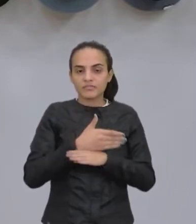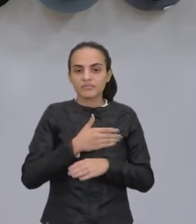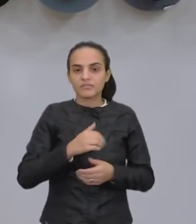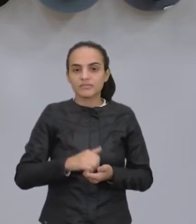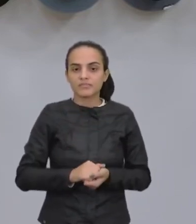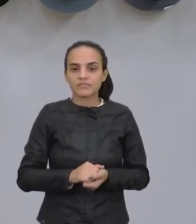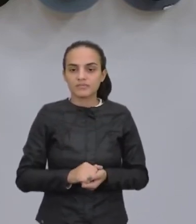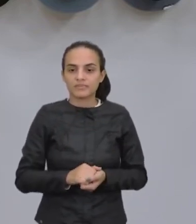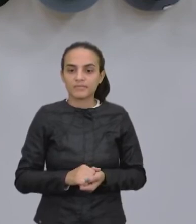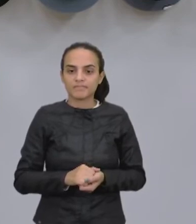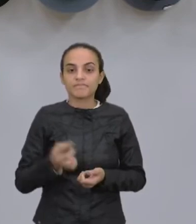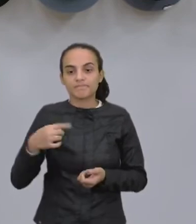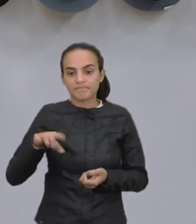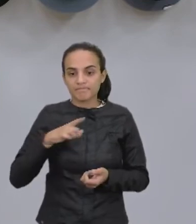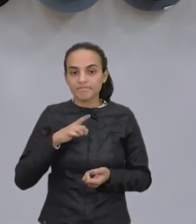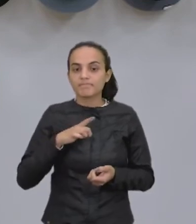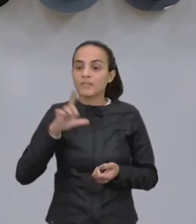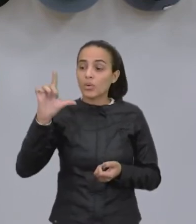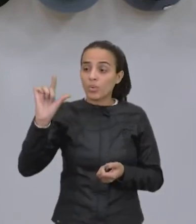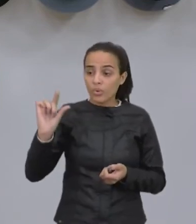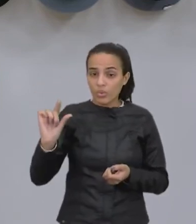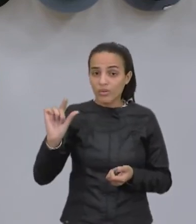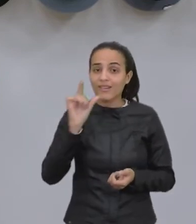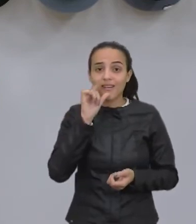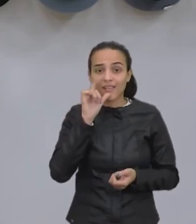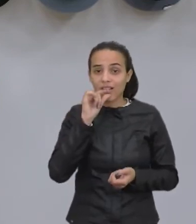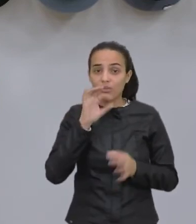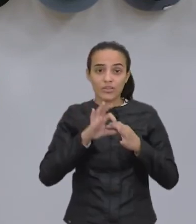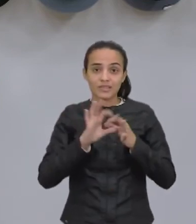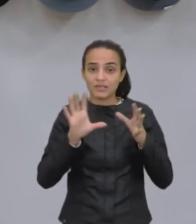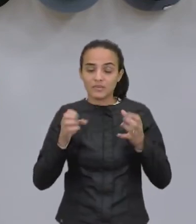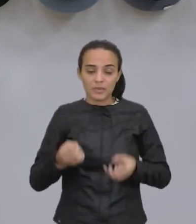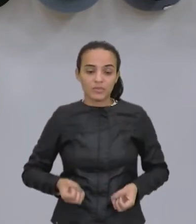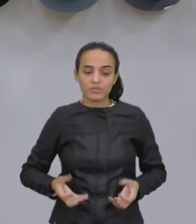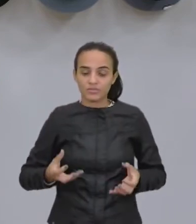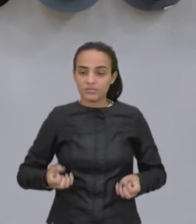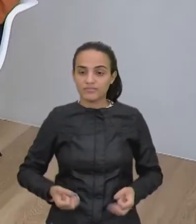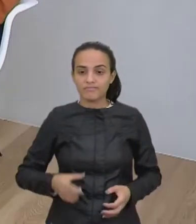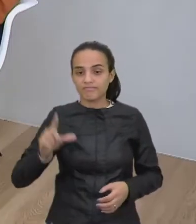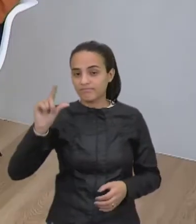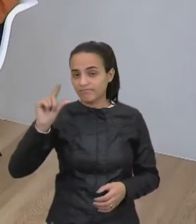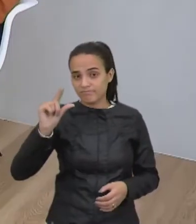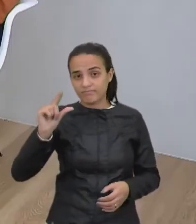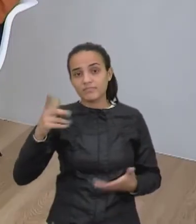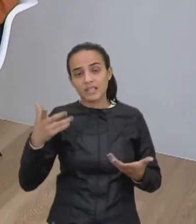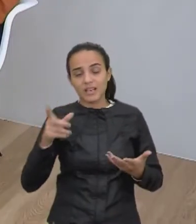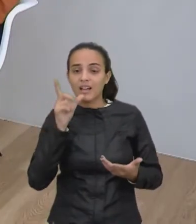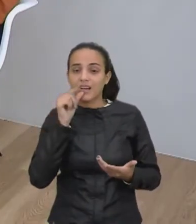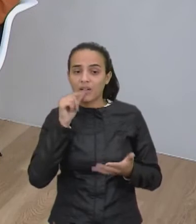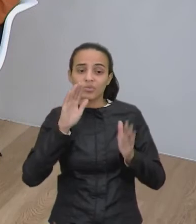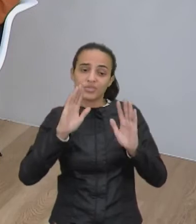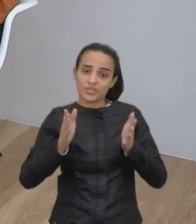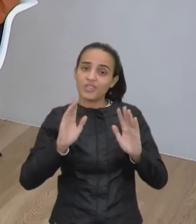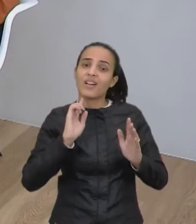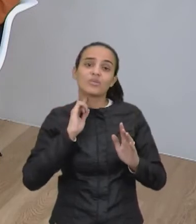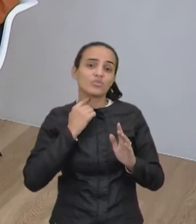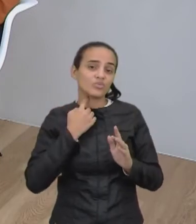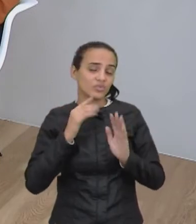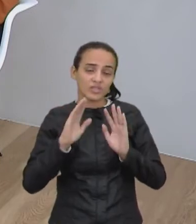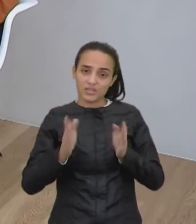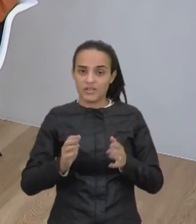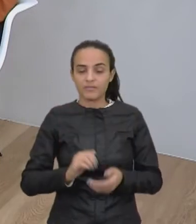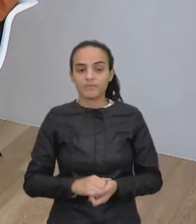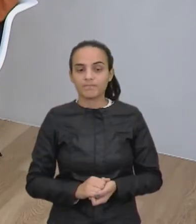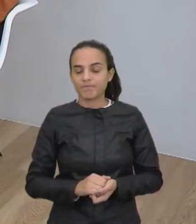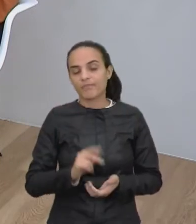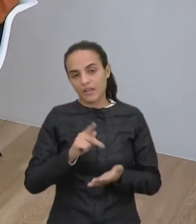né, já temos pouca água disponível para consumo, e parte dessa água já está contaminada. está contaminada,